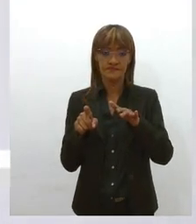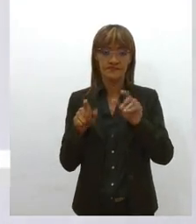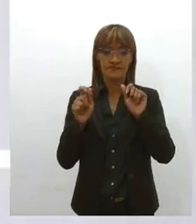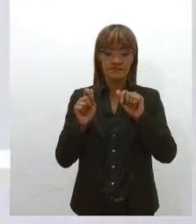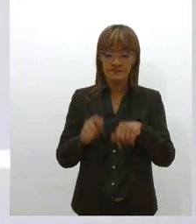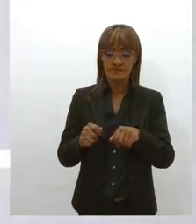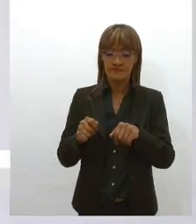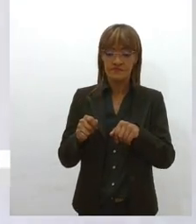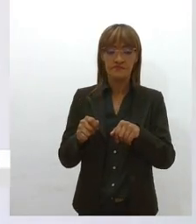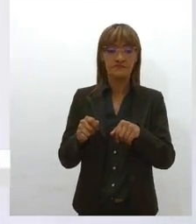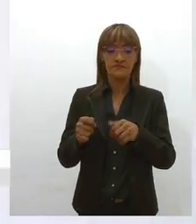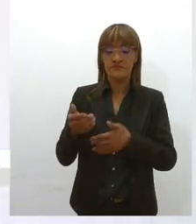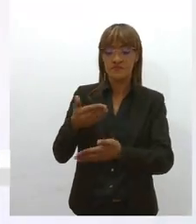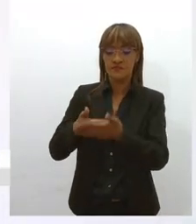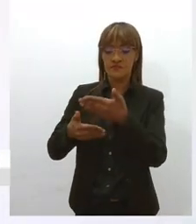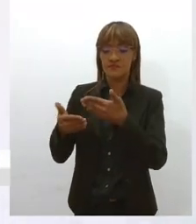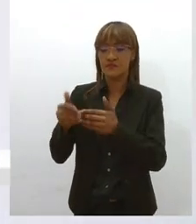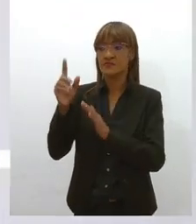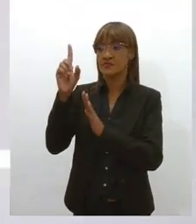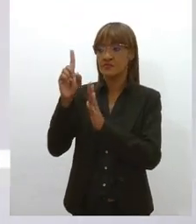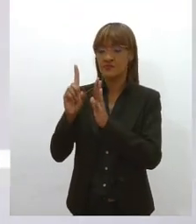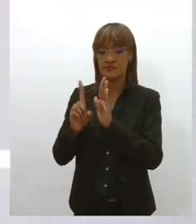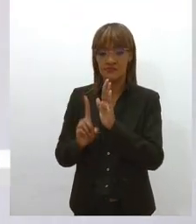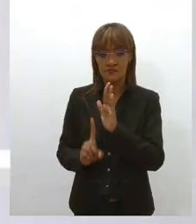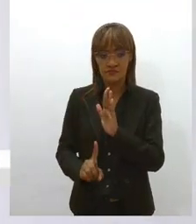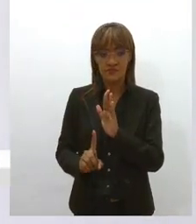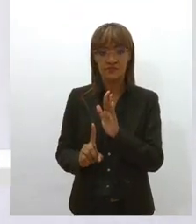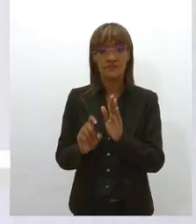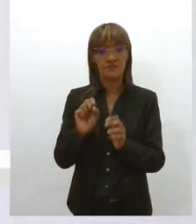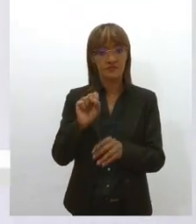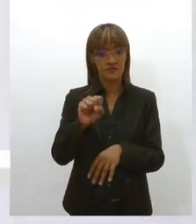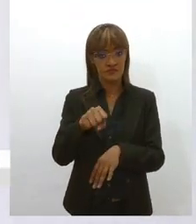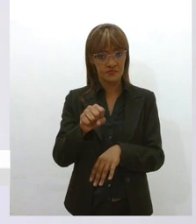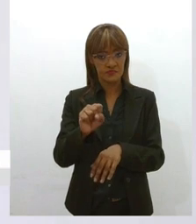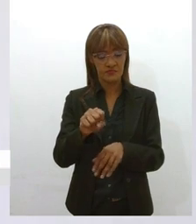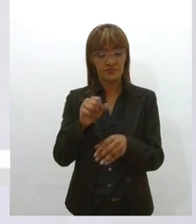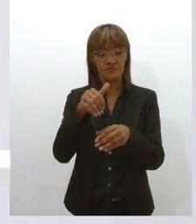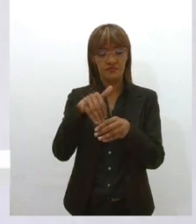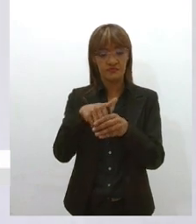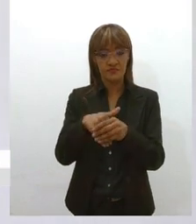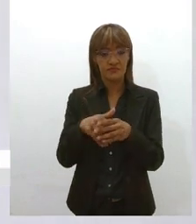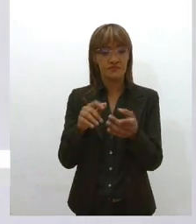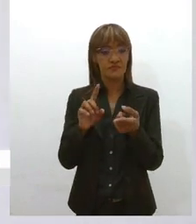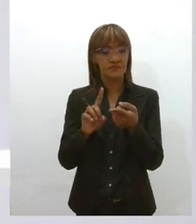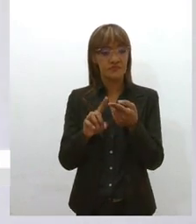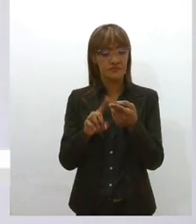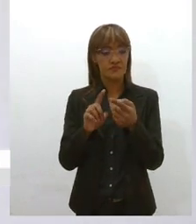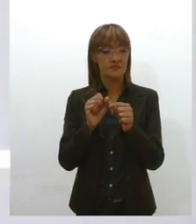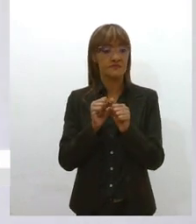nós temos direito de voz e voto, né, temos representação legal para